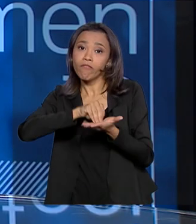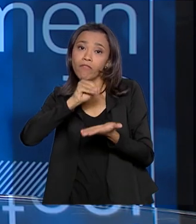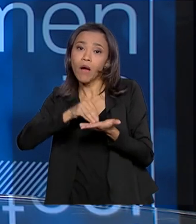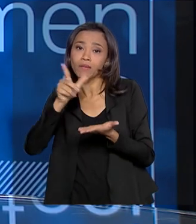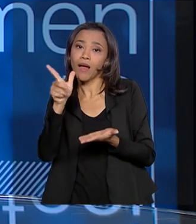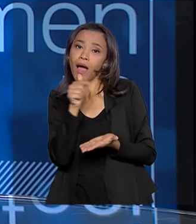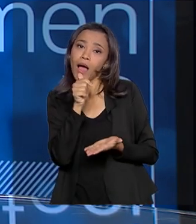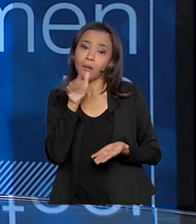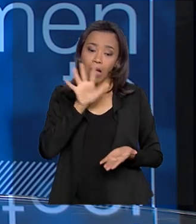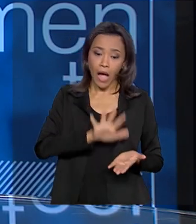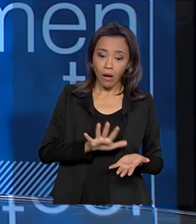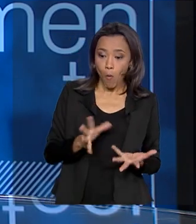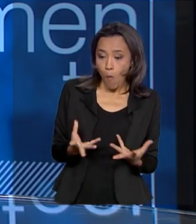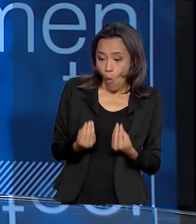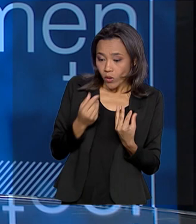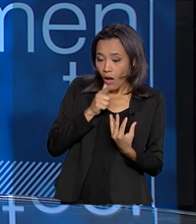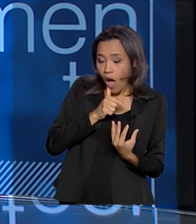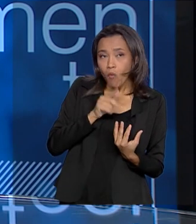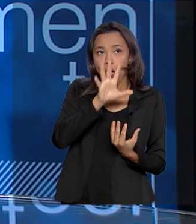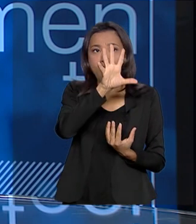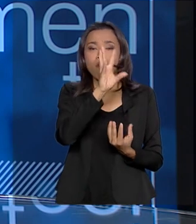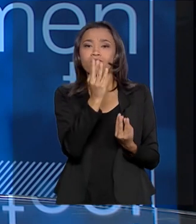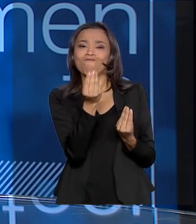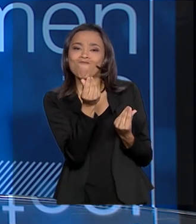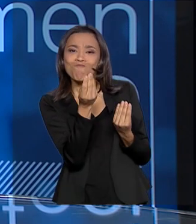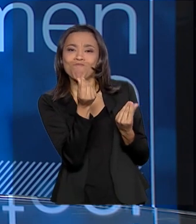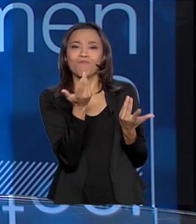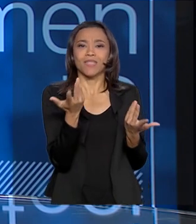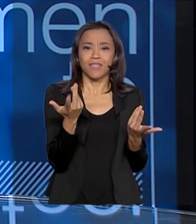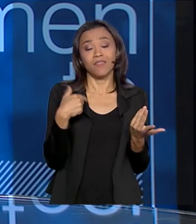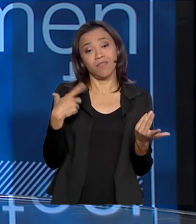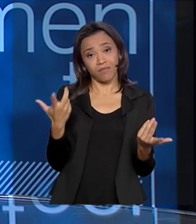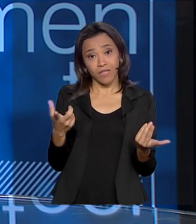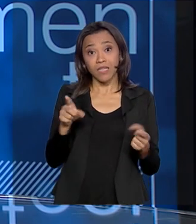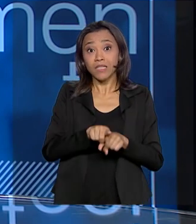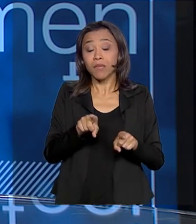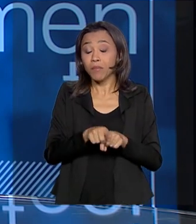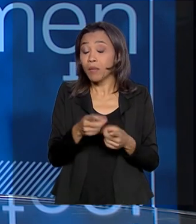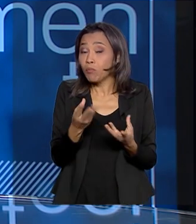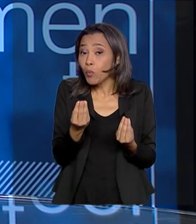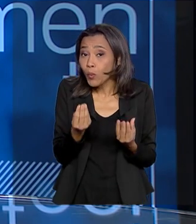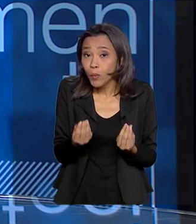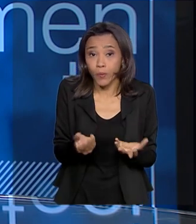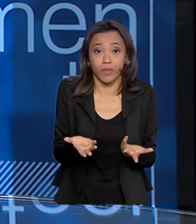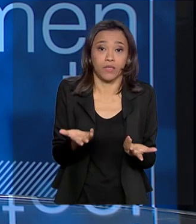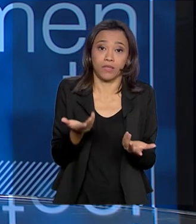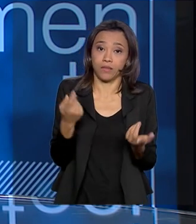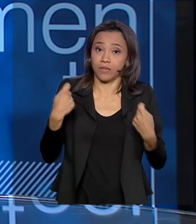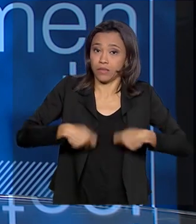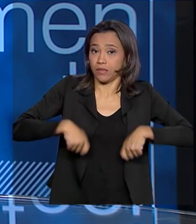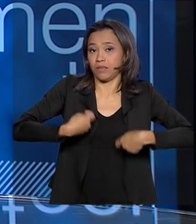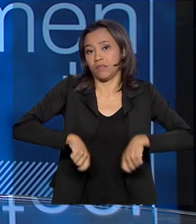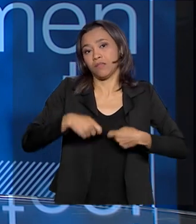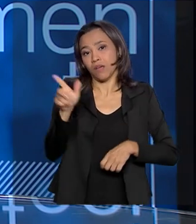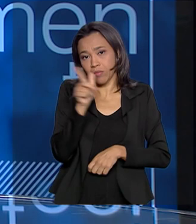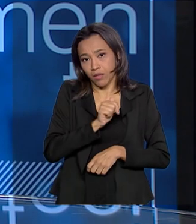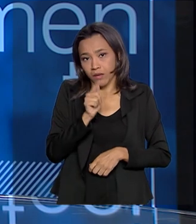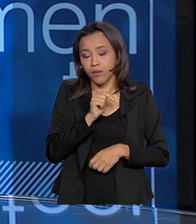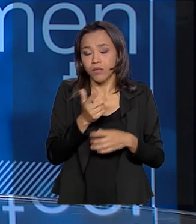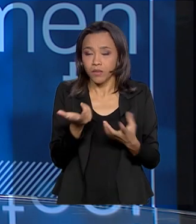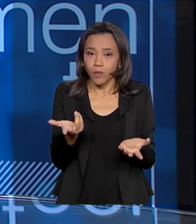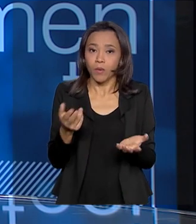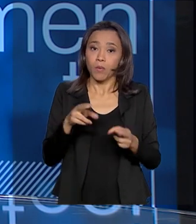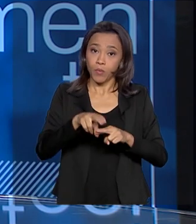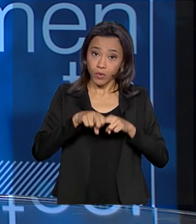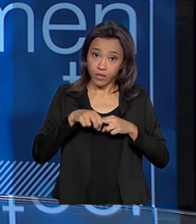água. E temos também um constante aumento da demanda pela água. Então, dentro dessa interação que é preciso